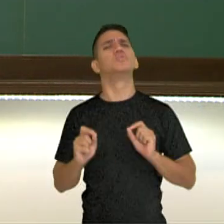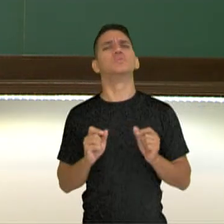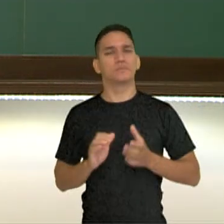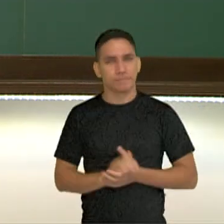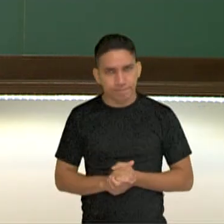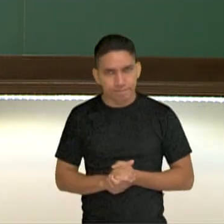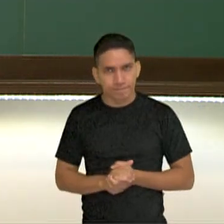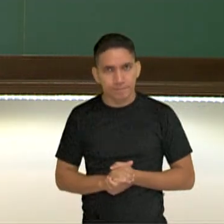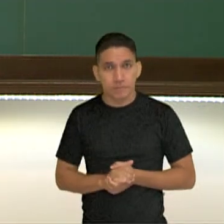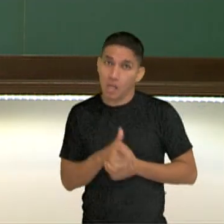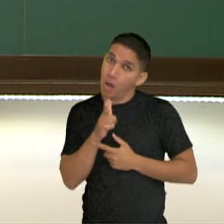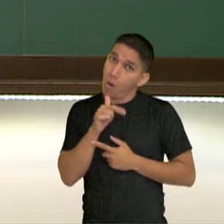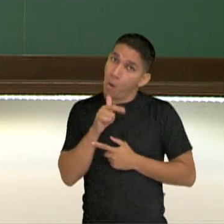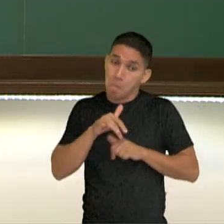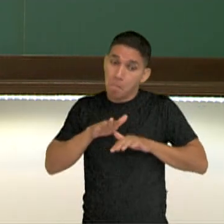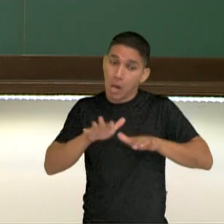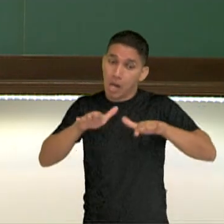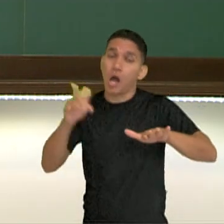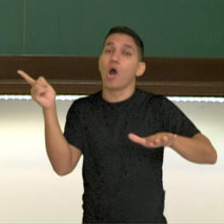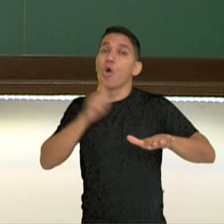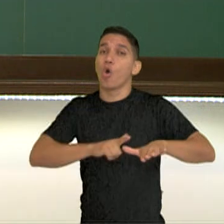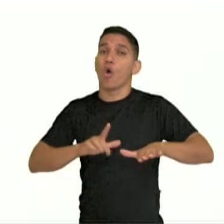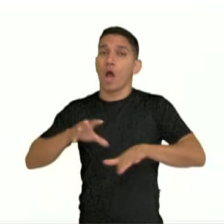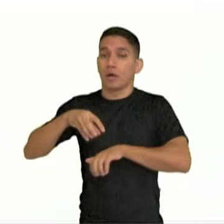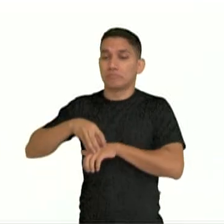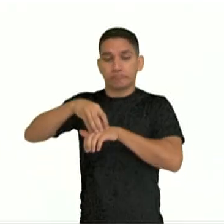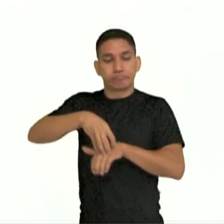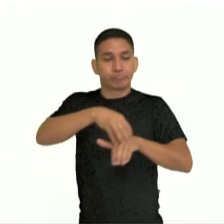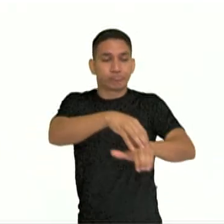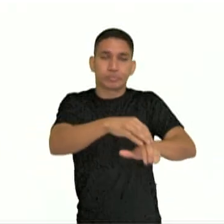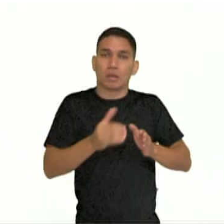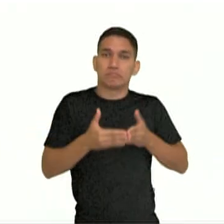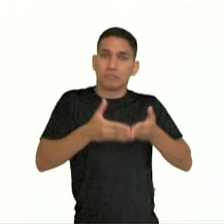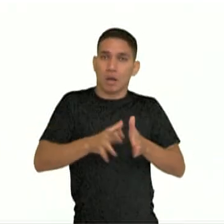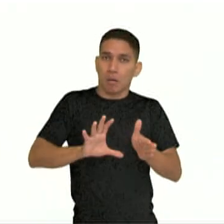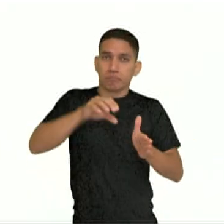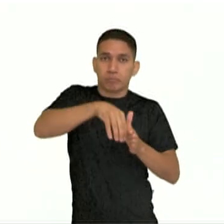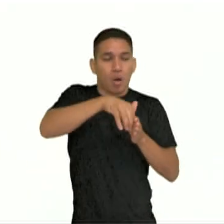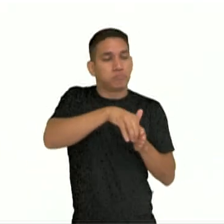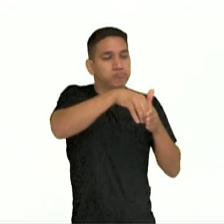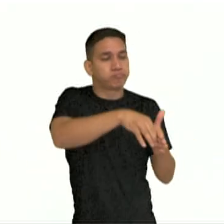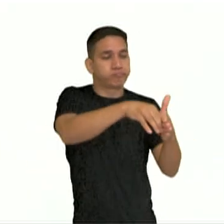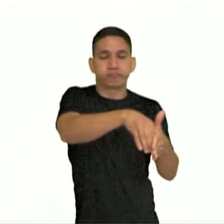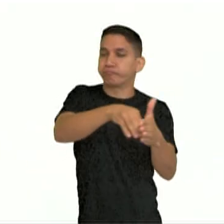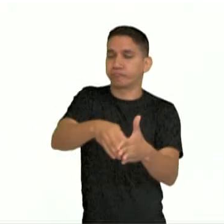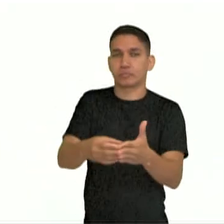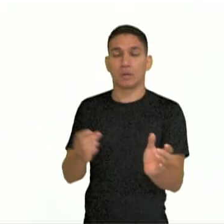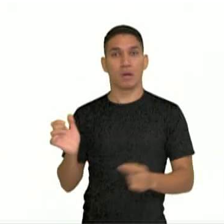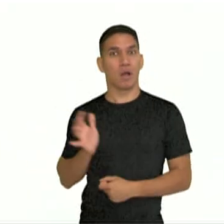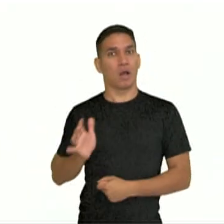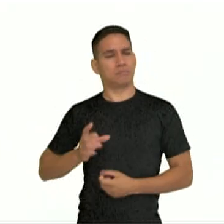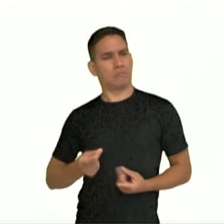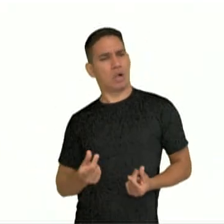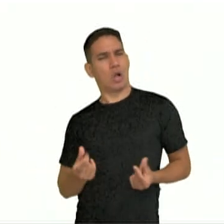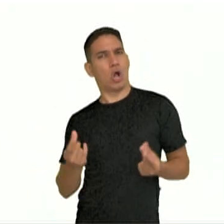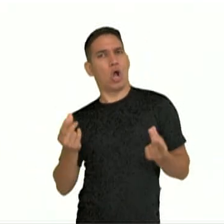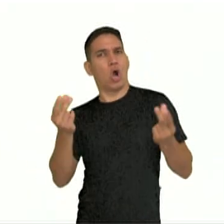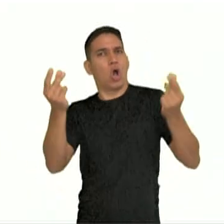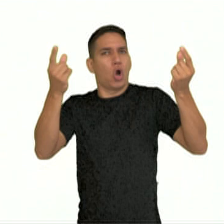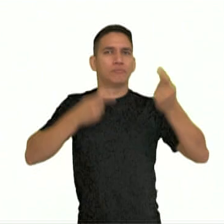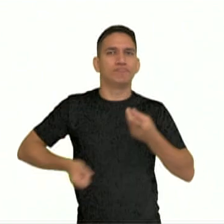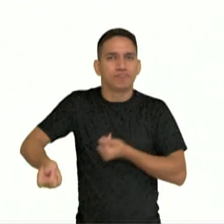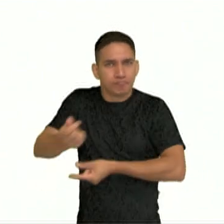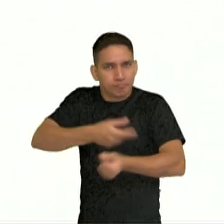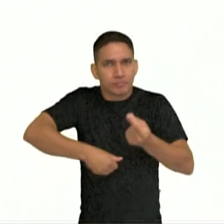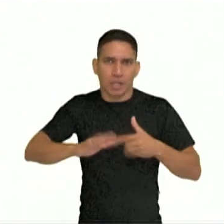O mar, ele é um grande transportador de cargas, é uma grande fonte de riqueza comercial. Isso até hoje. No caso,